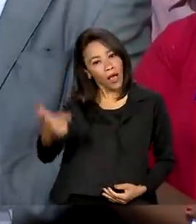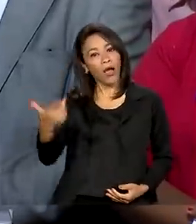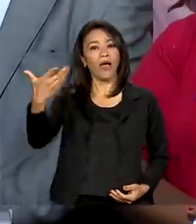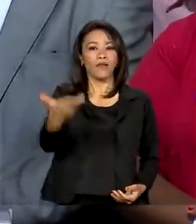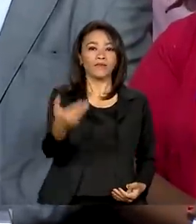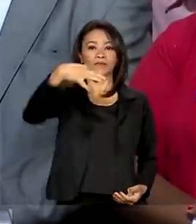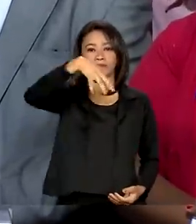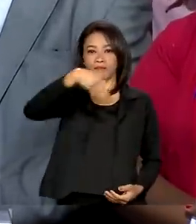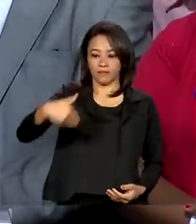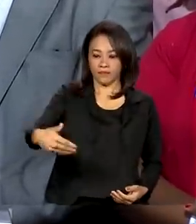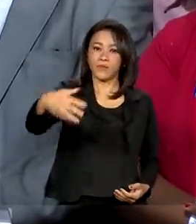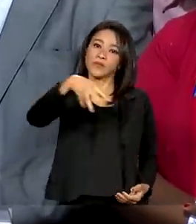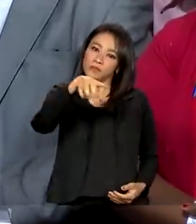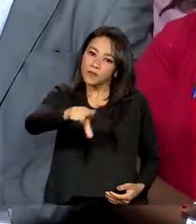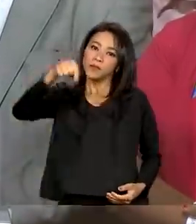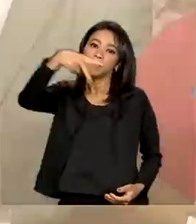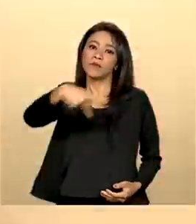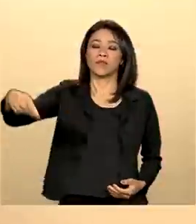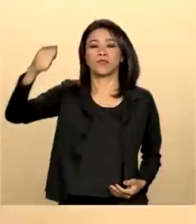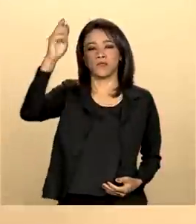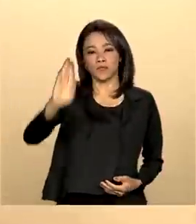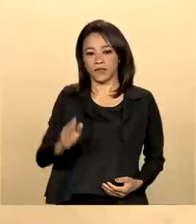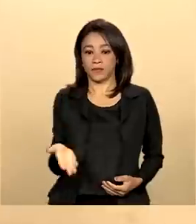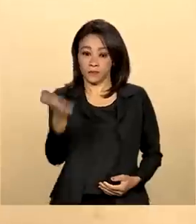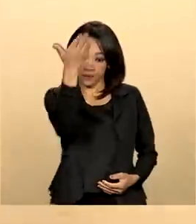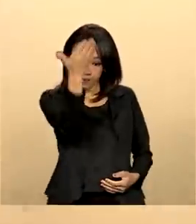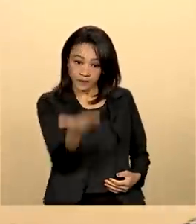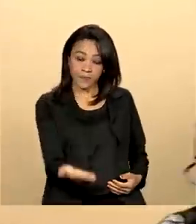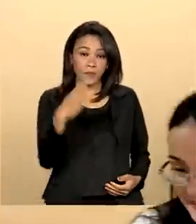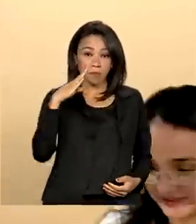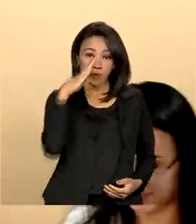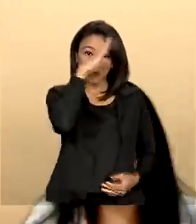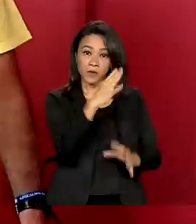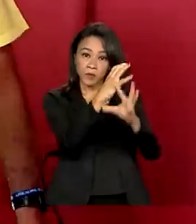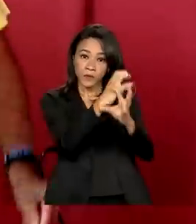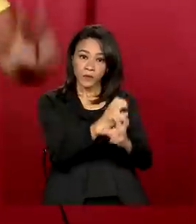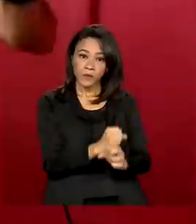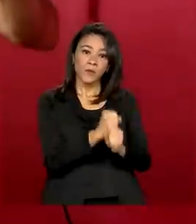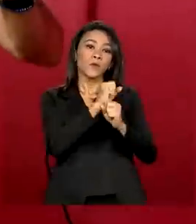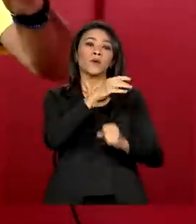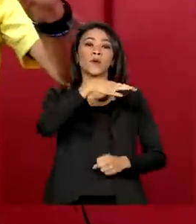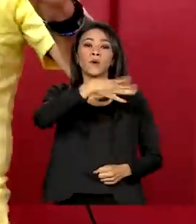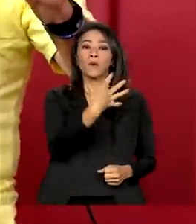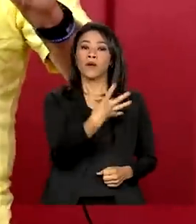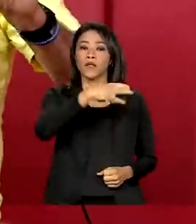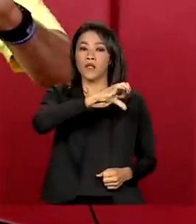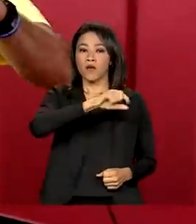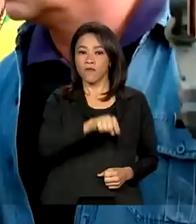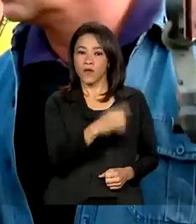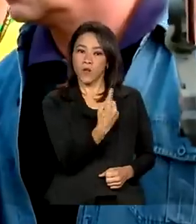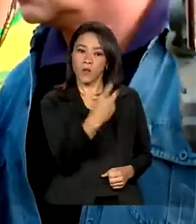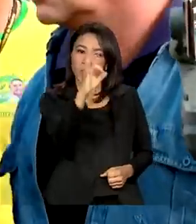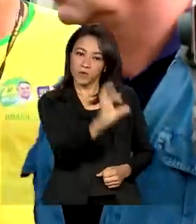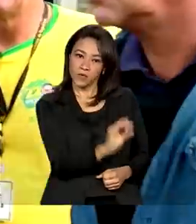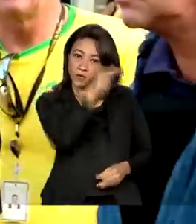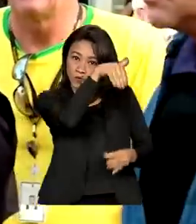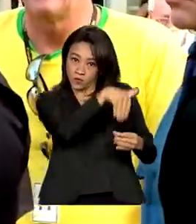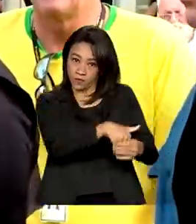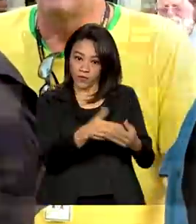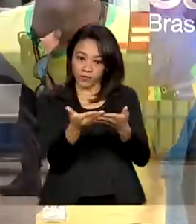presidente do Brasil. Jair Bolsonaro contabilizou 49,1% dos votos.